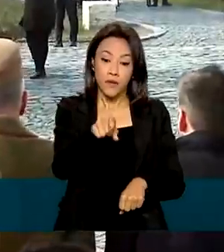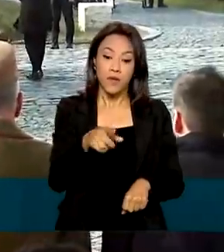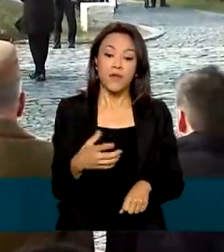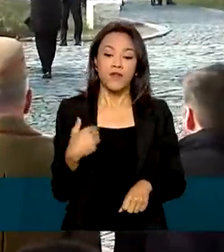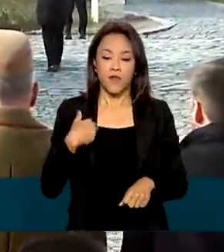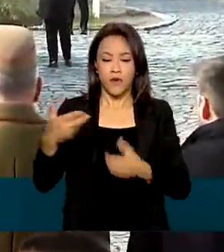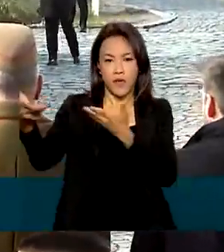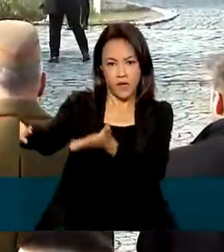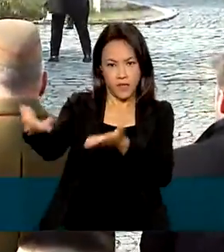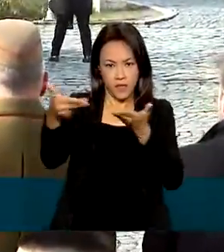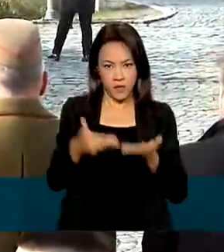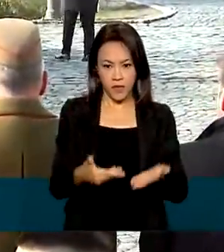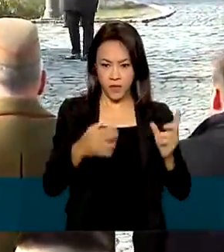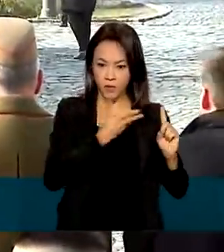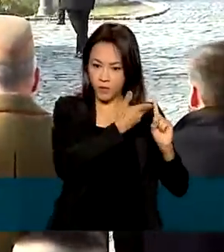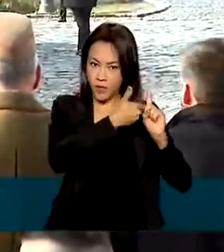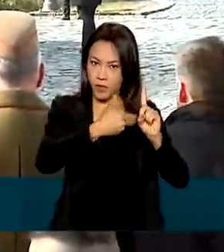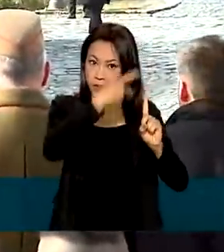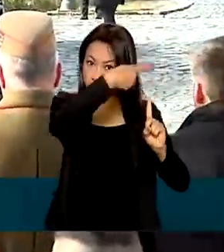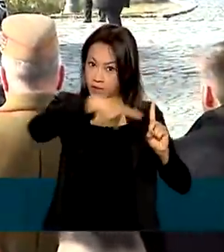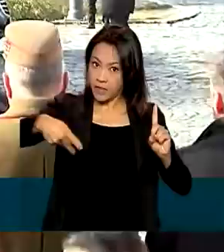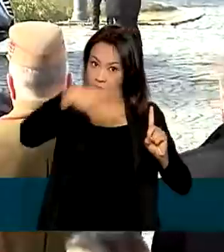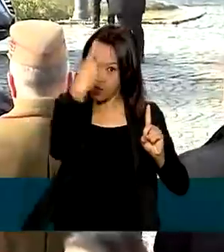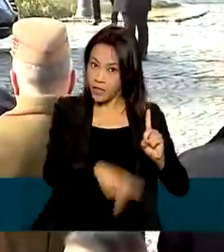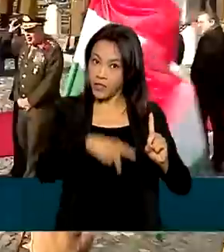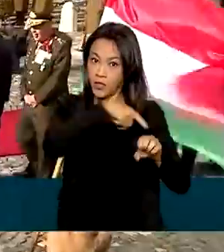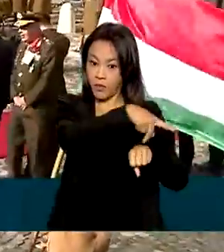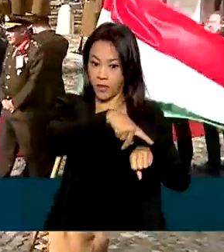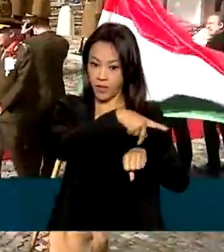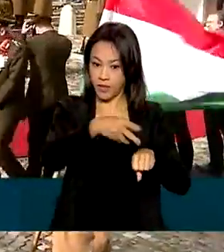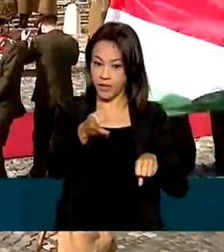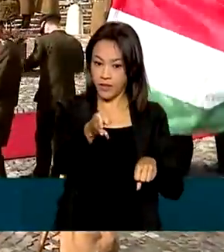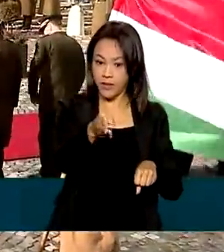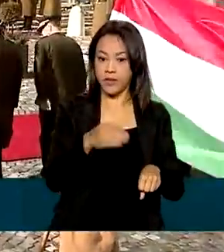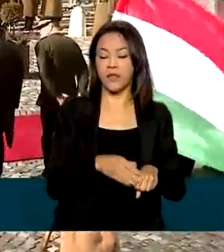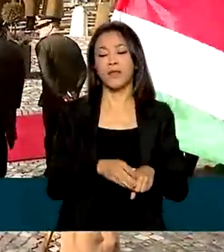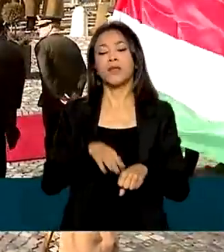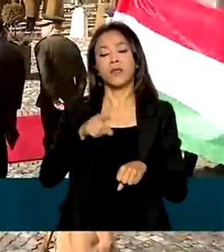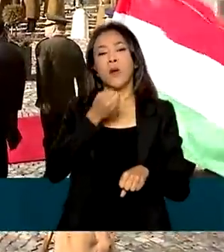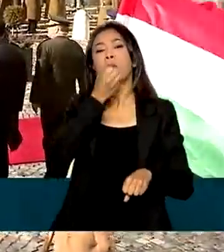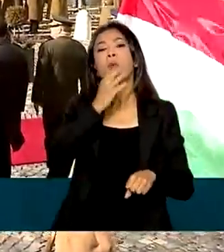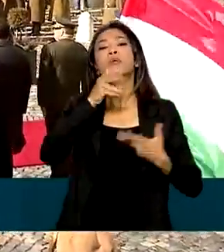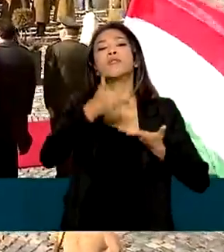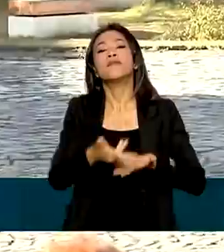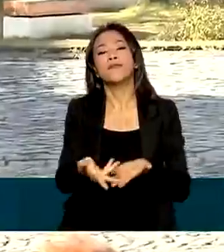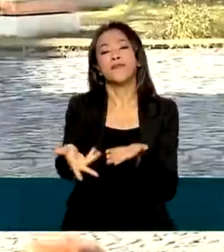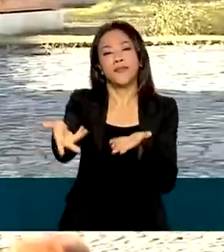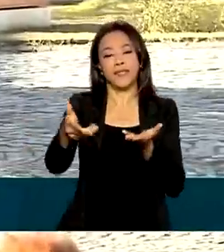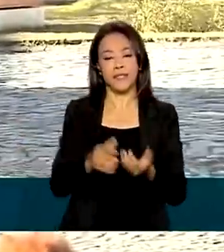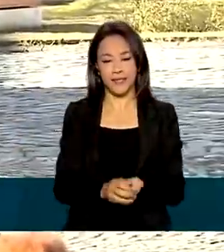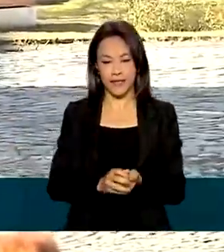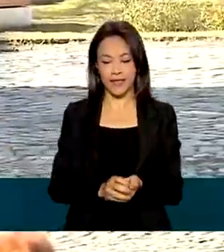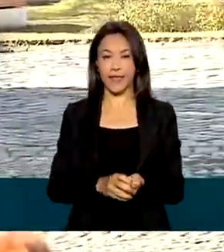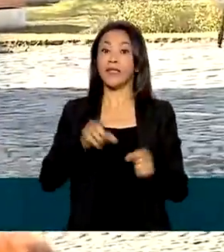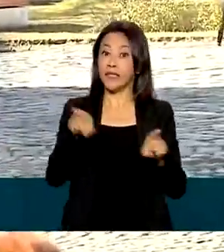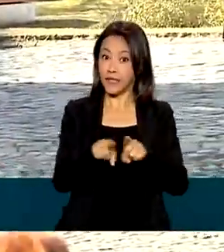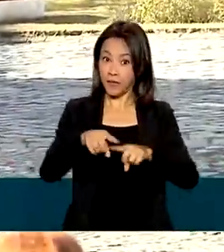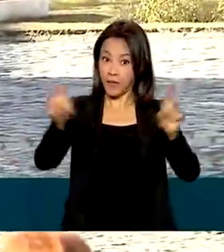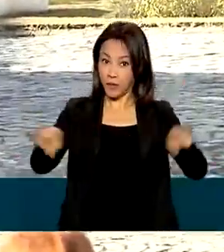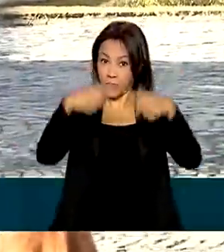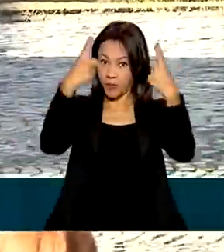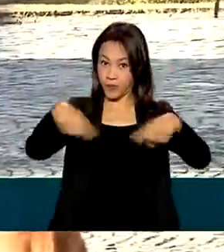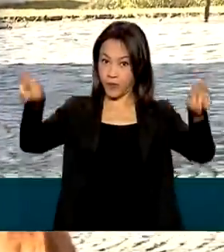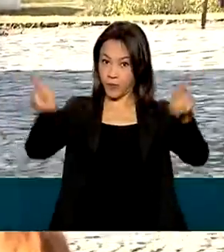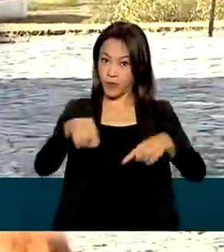foi recebido pelo presidente do país, Yano Zader, como a cerimônia de boas-vindas e o hino nacional dos dois